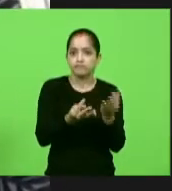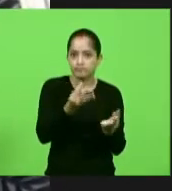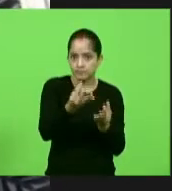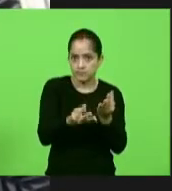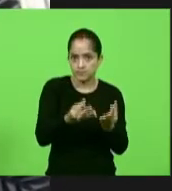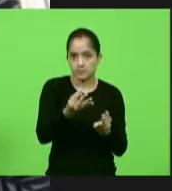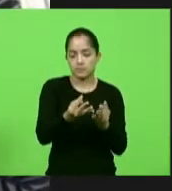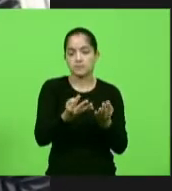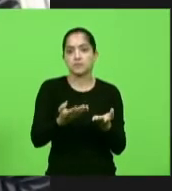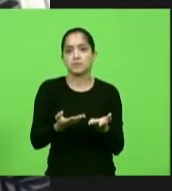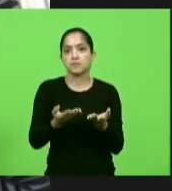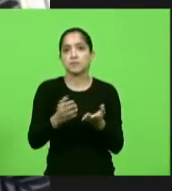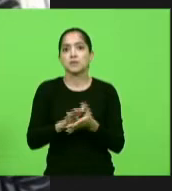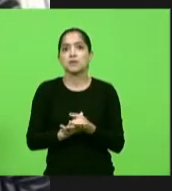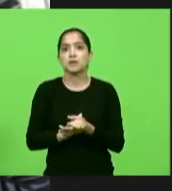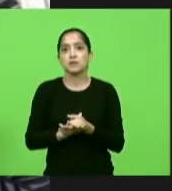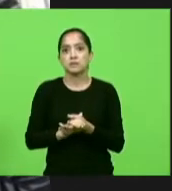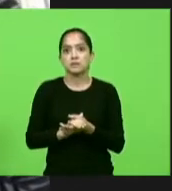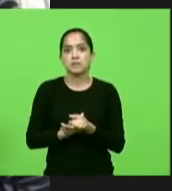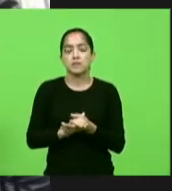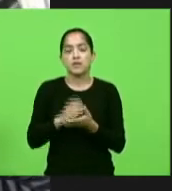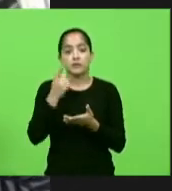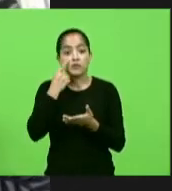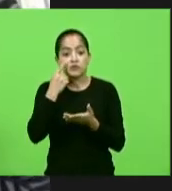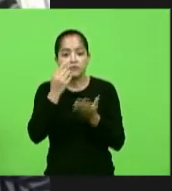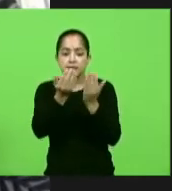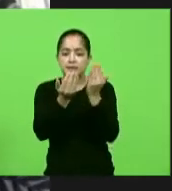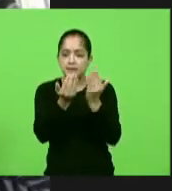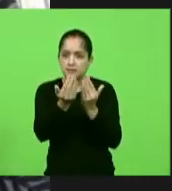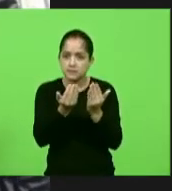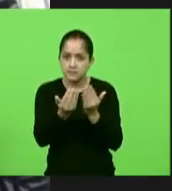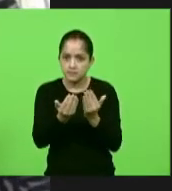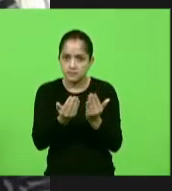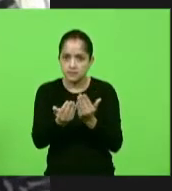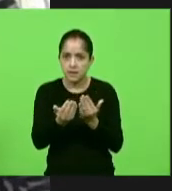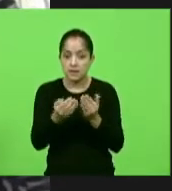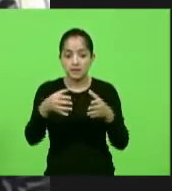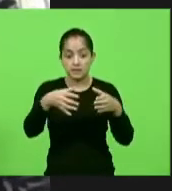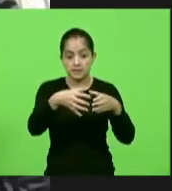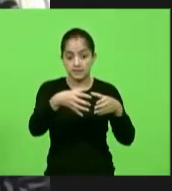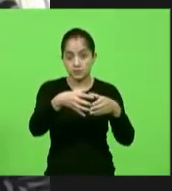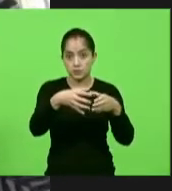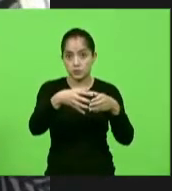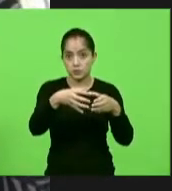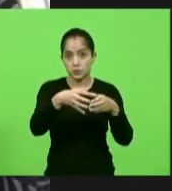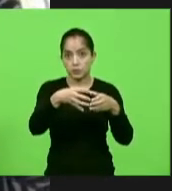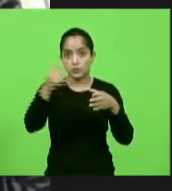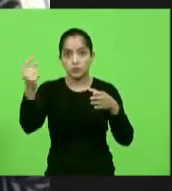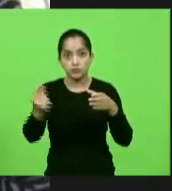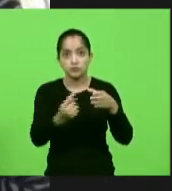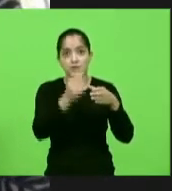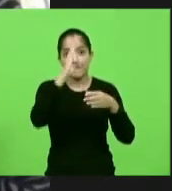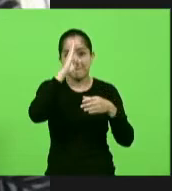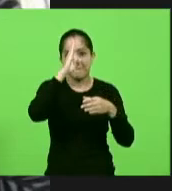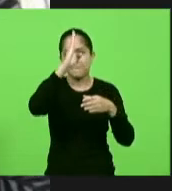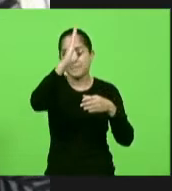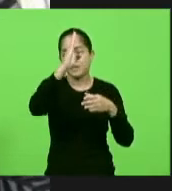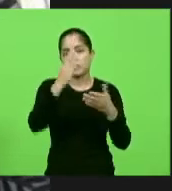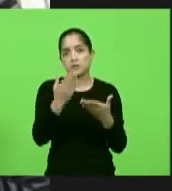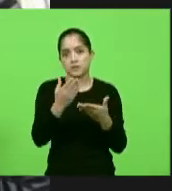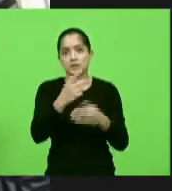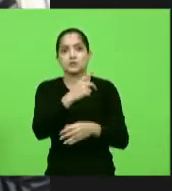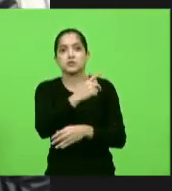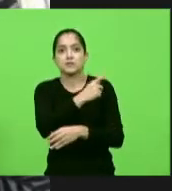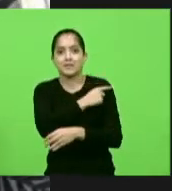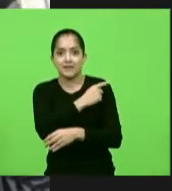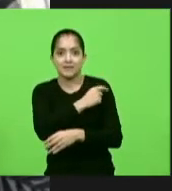A secretária ficou de analisar com carinho para que esse grupo também seja colocado aí como prioridade na